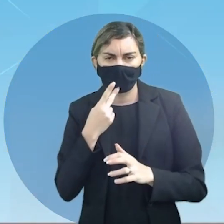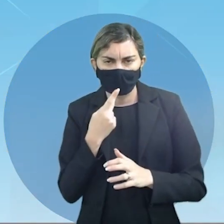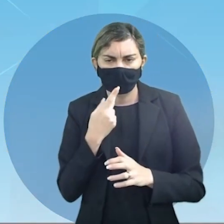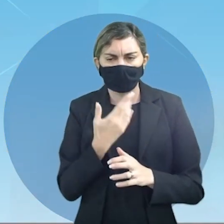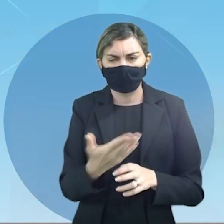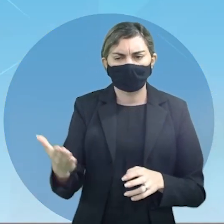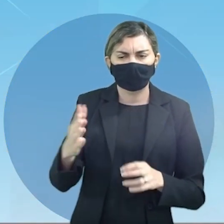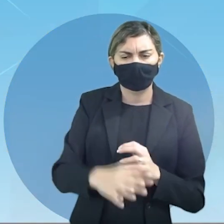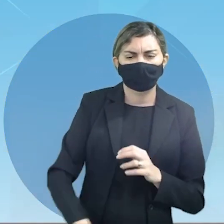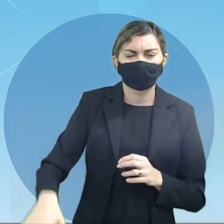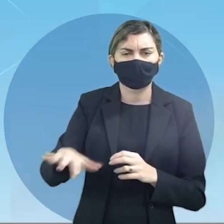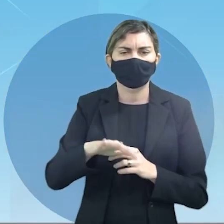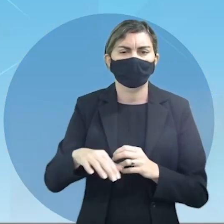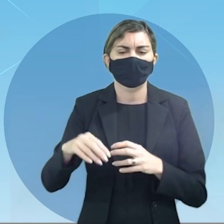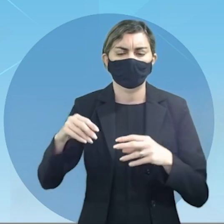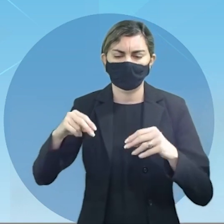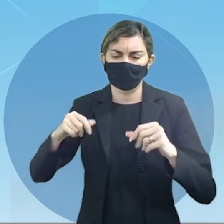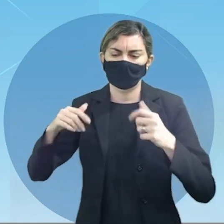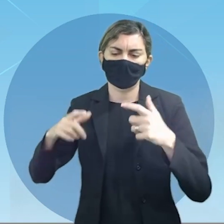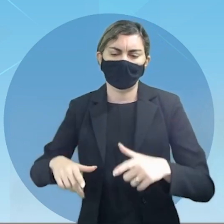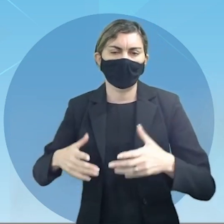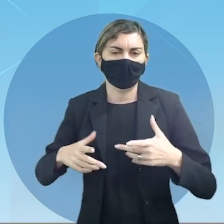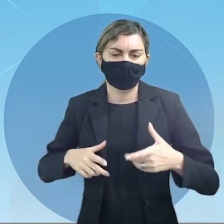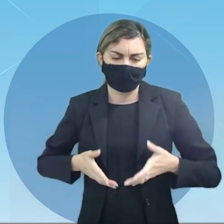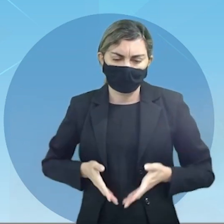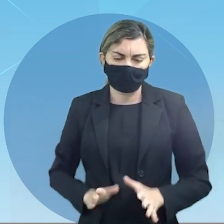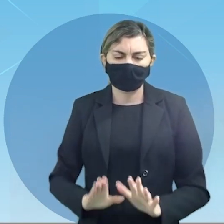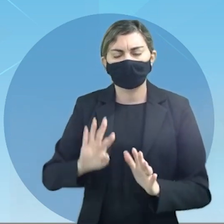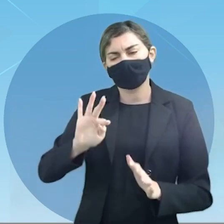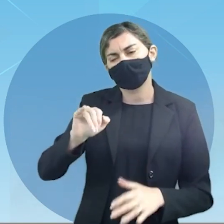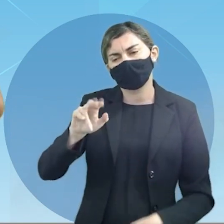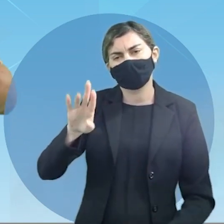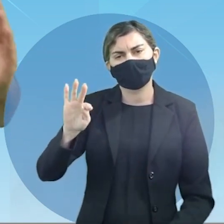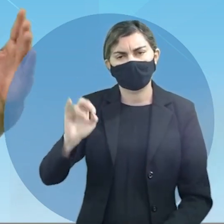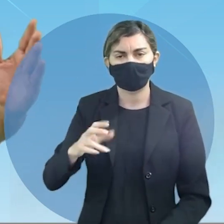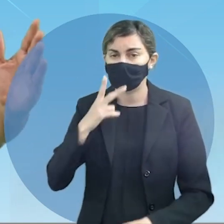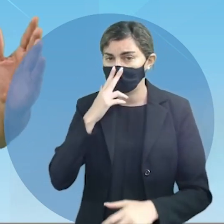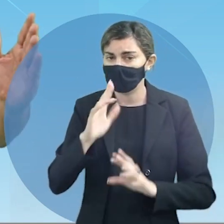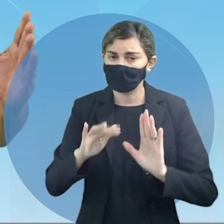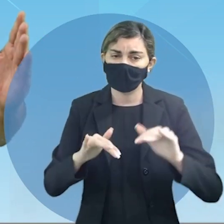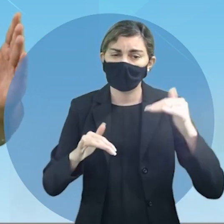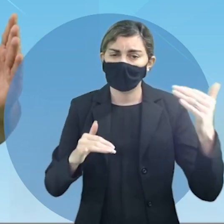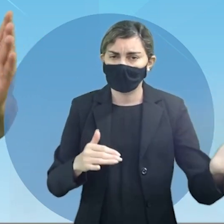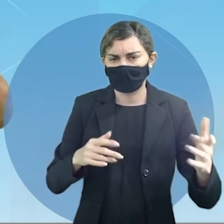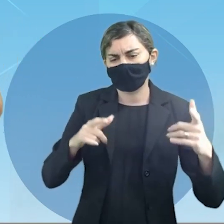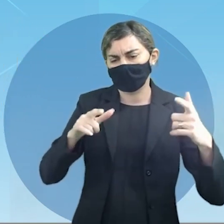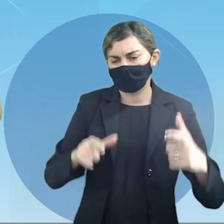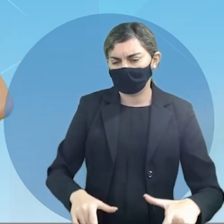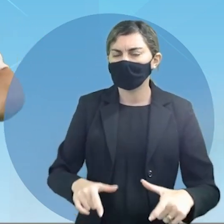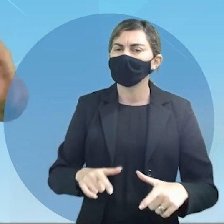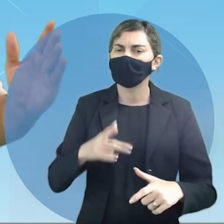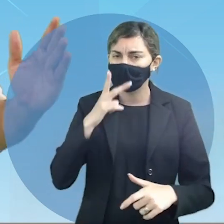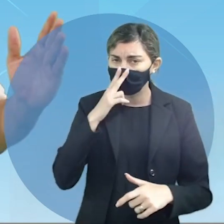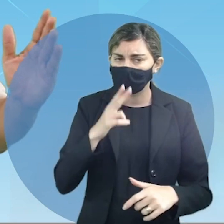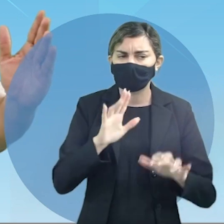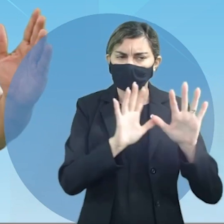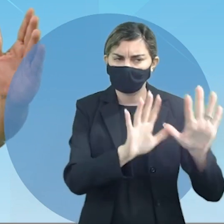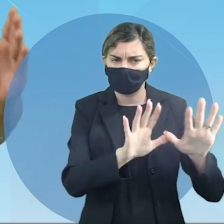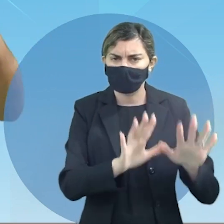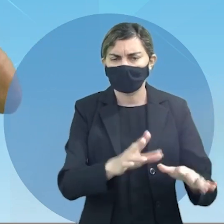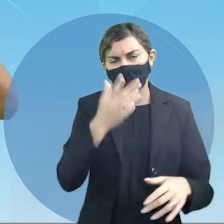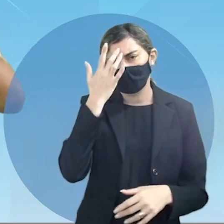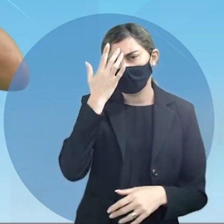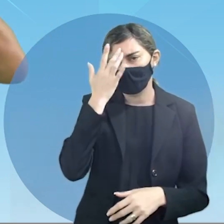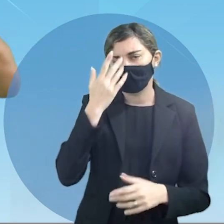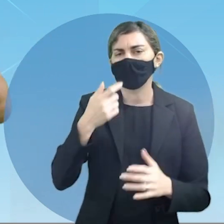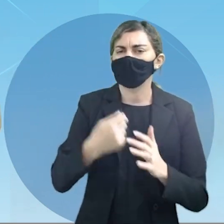de sua região da terra onde nasceu o tibete mesmo fora de sua região mesmo exilado na